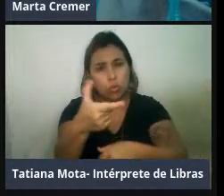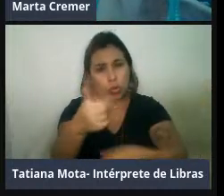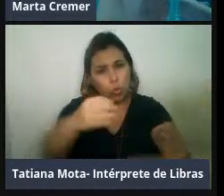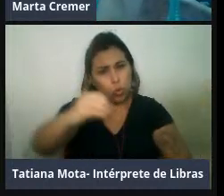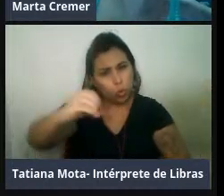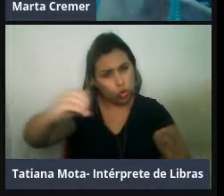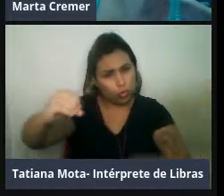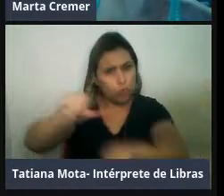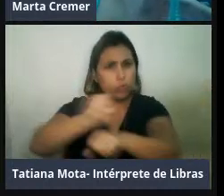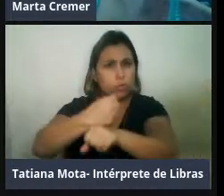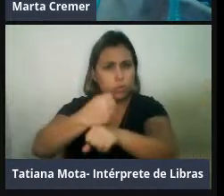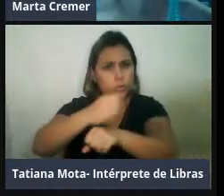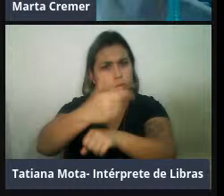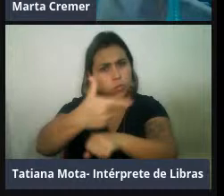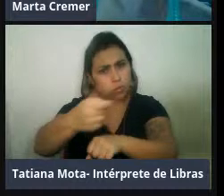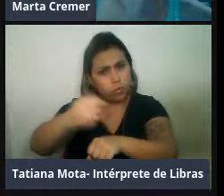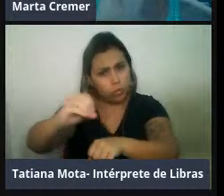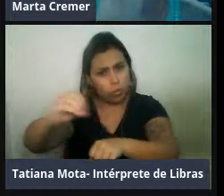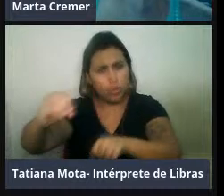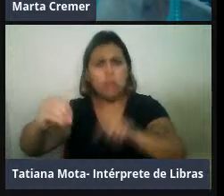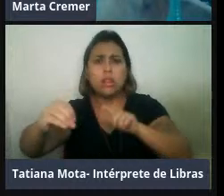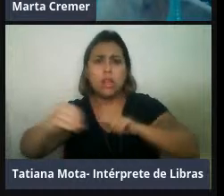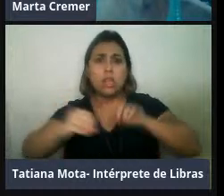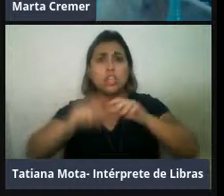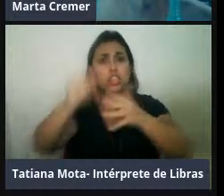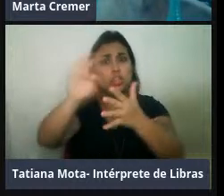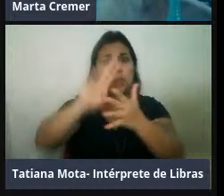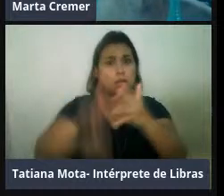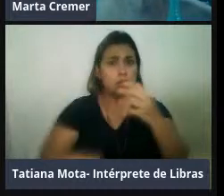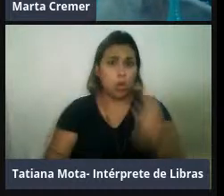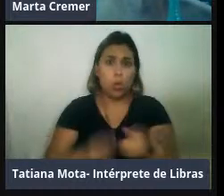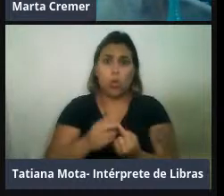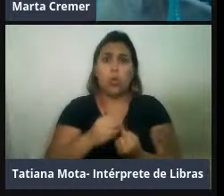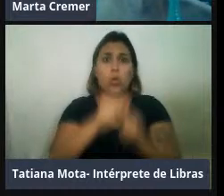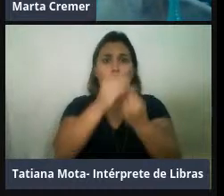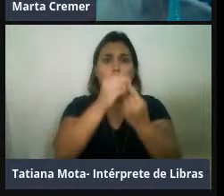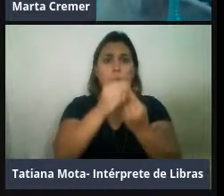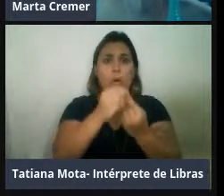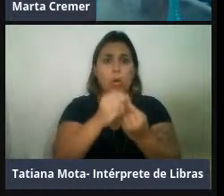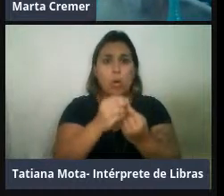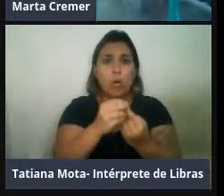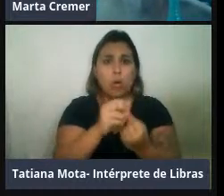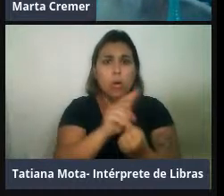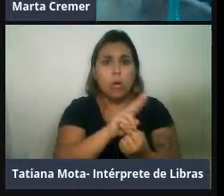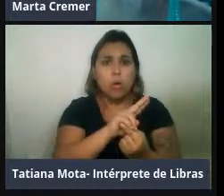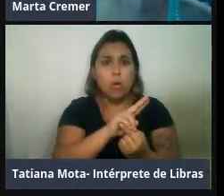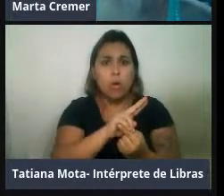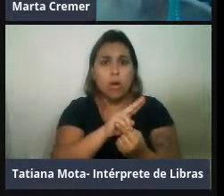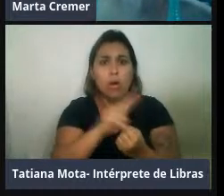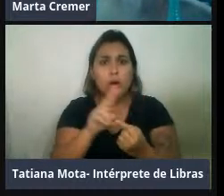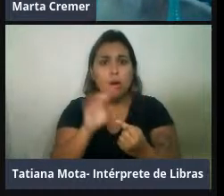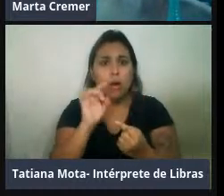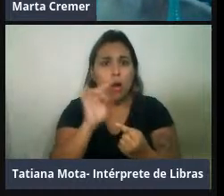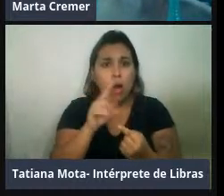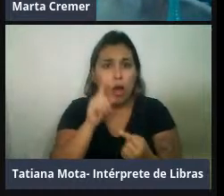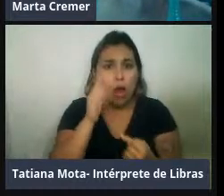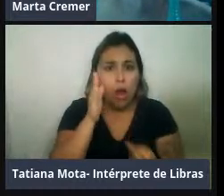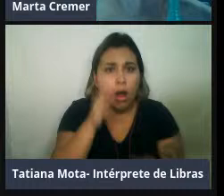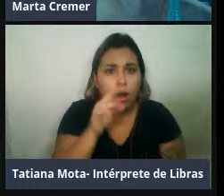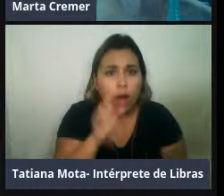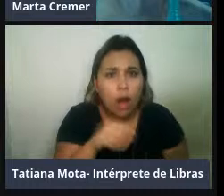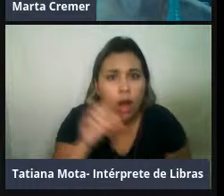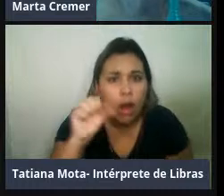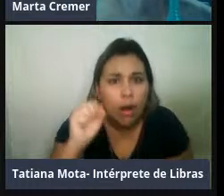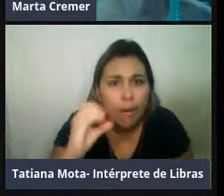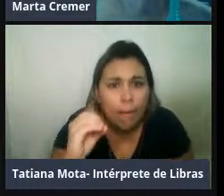falava de uma única espécie de sotalhas, isso no ano 2000, sotalha fluviatilis, então se dizia que todas as sotalhas, né, desde as que vinham, tinham aqui